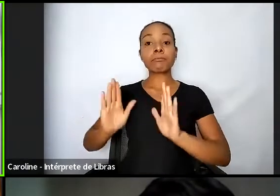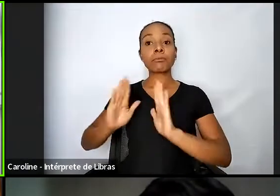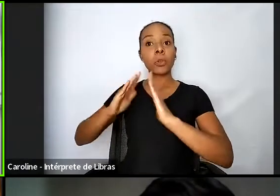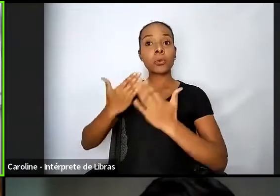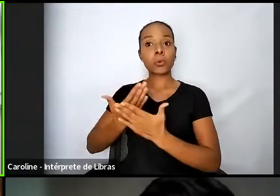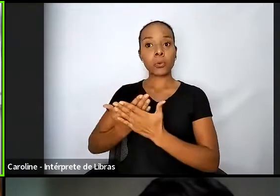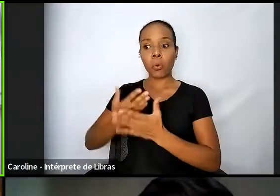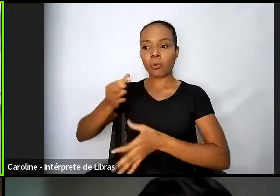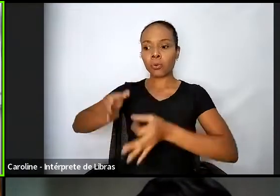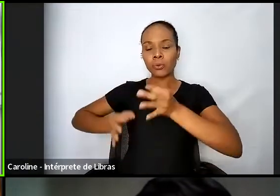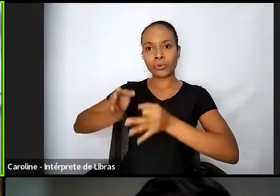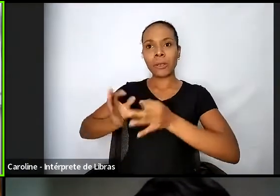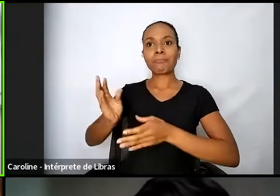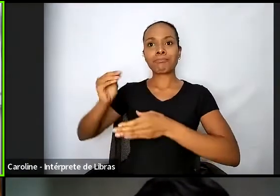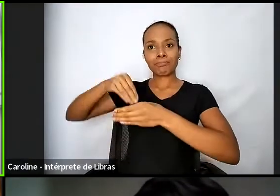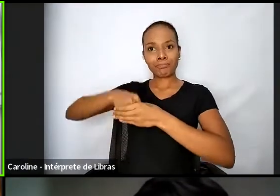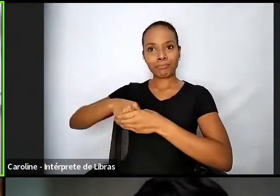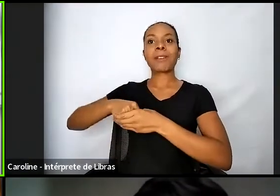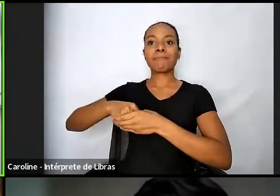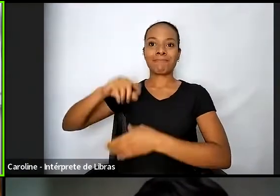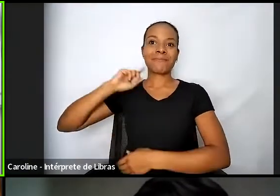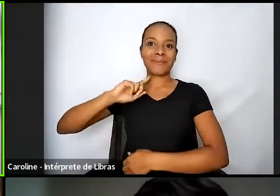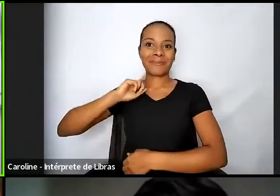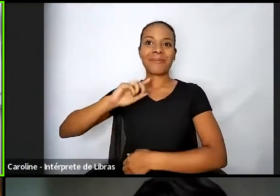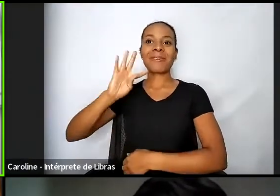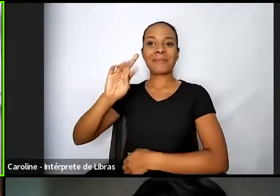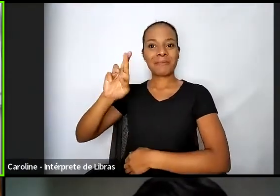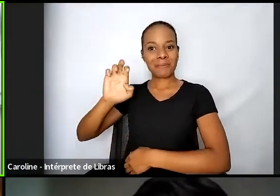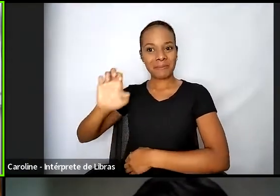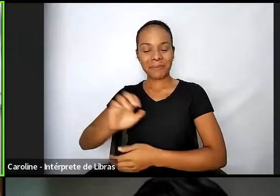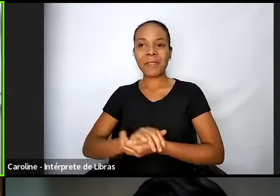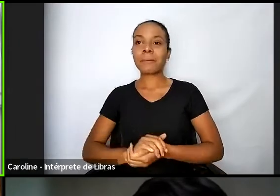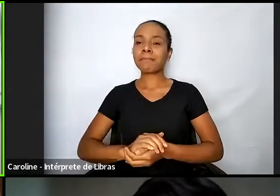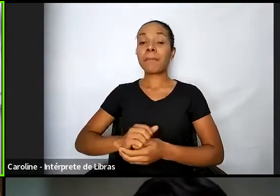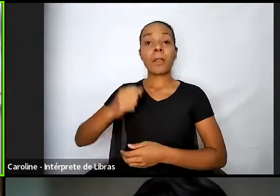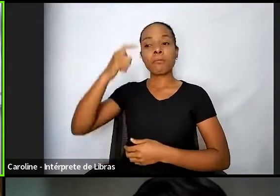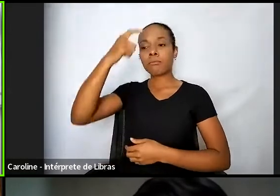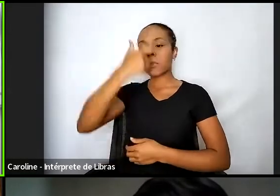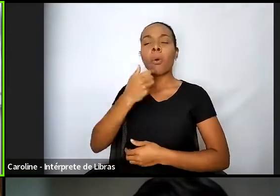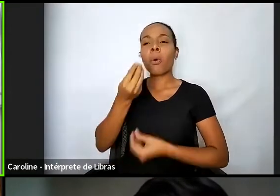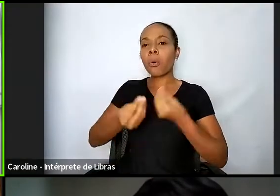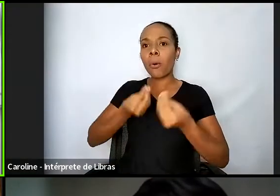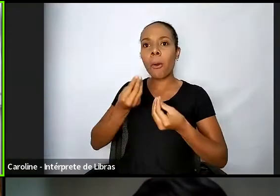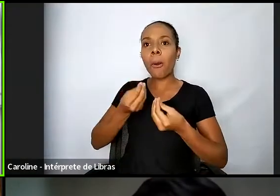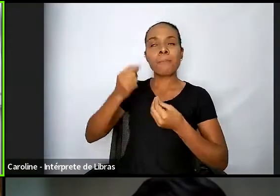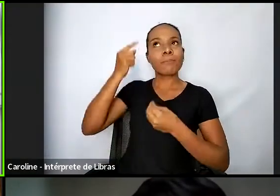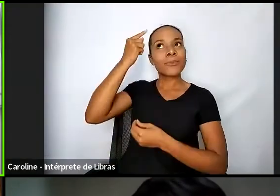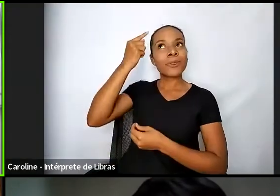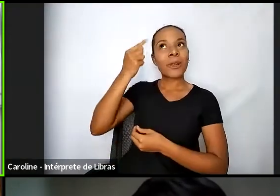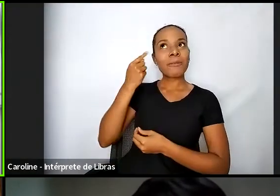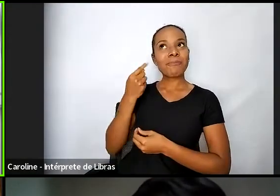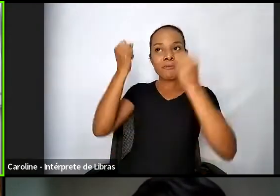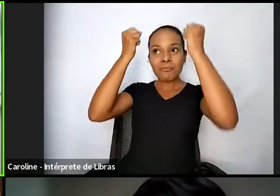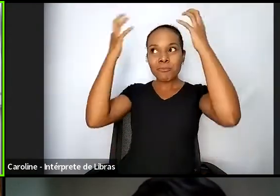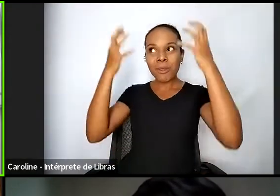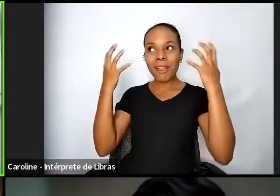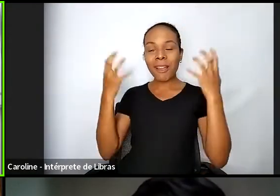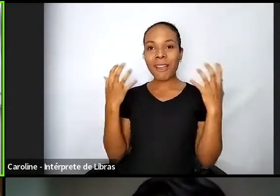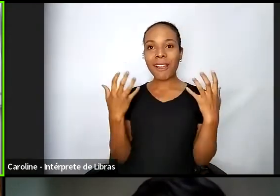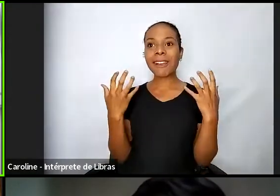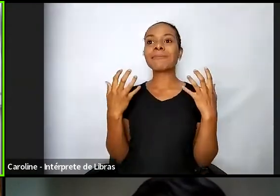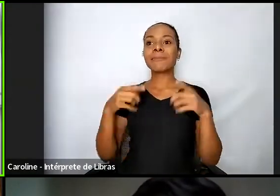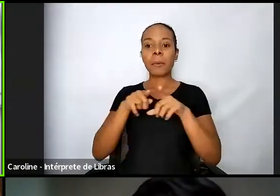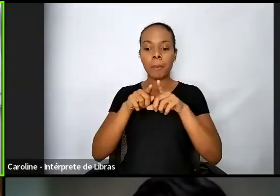Sou uma mulher parda, de cabelos castanhos encaracolados na altura da orelha. Estou trajando um vestido vermelho